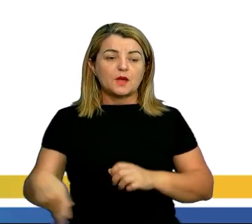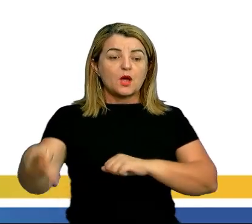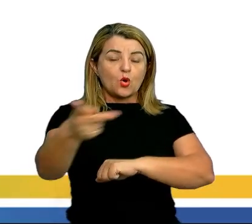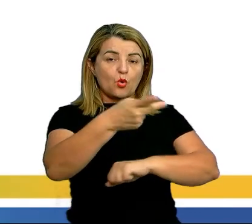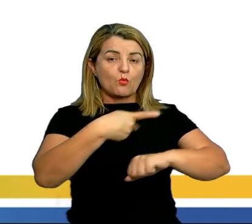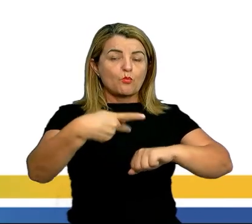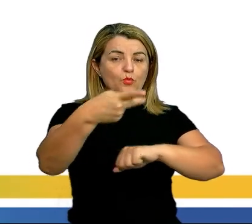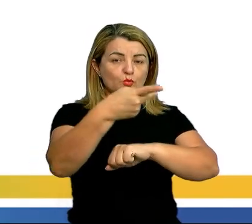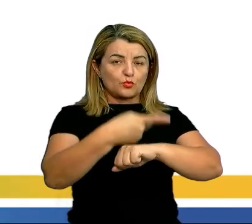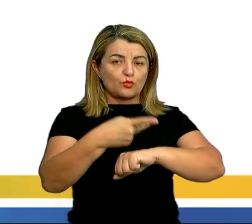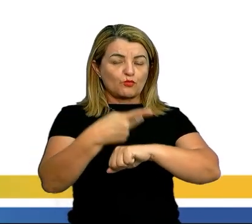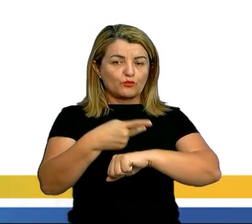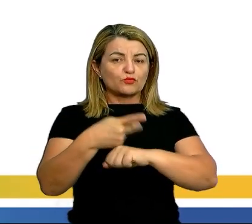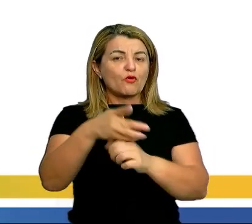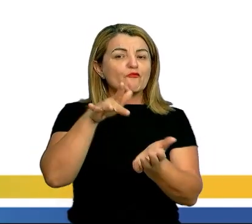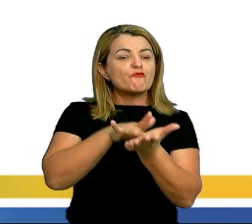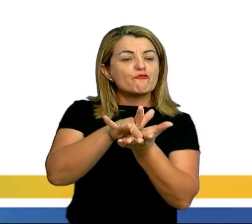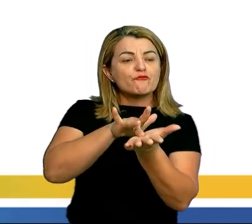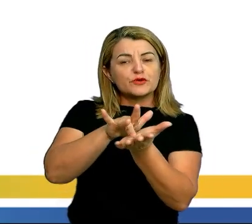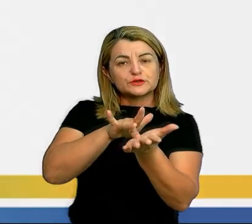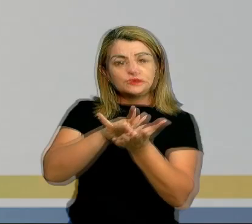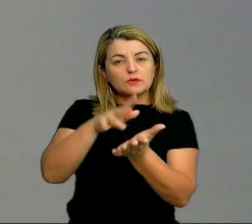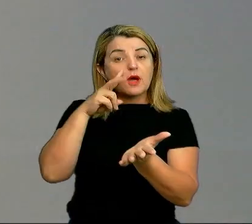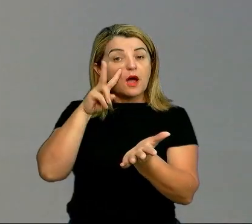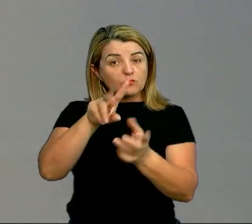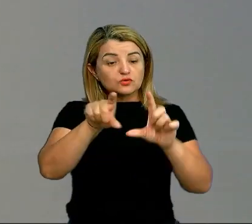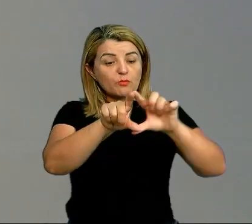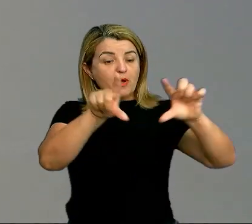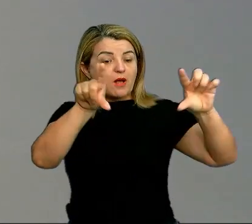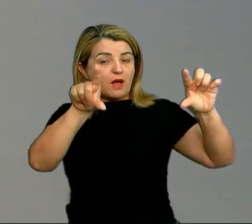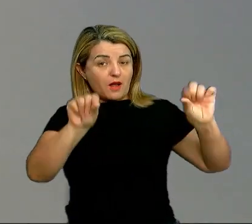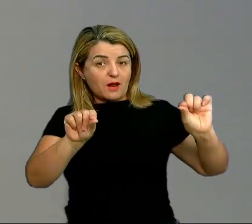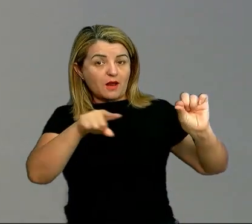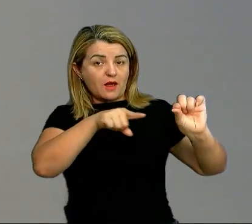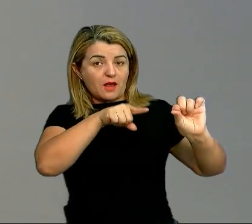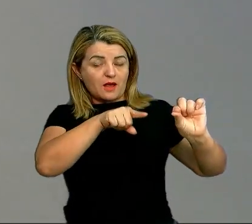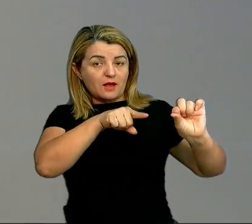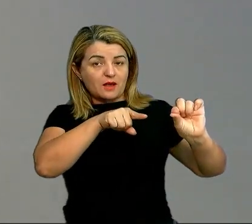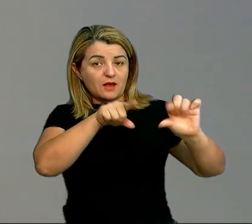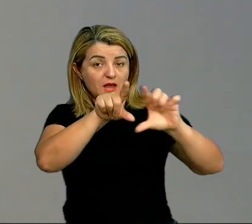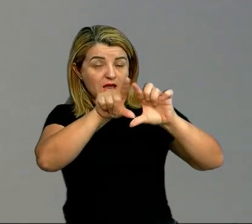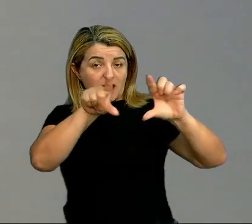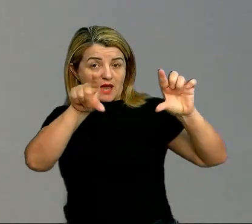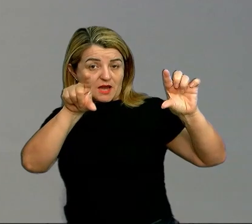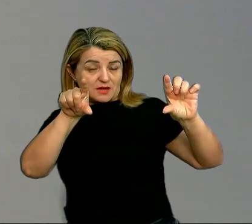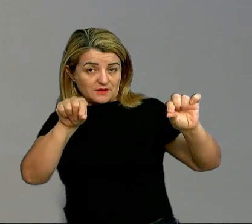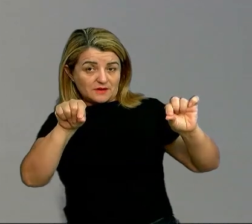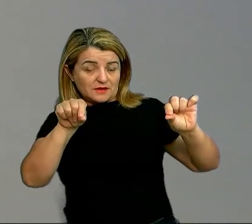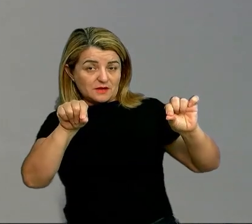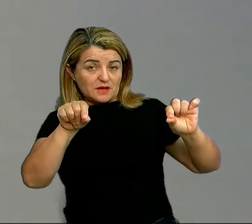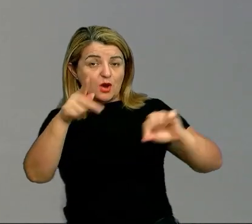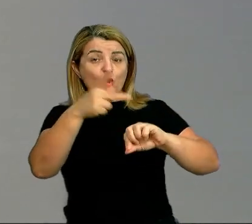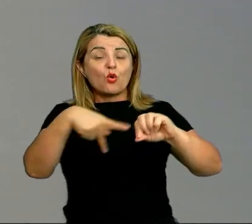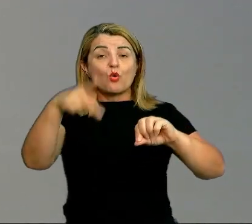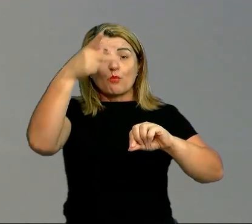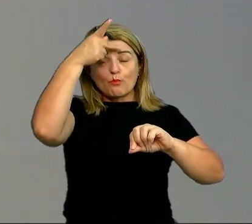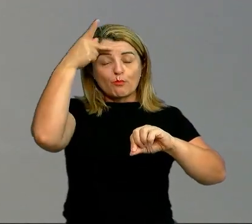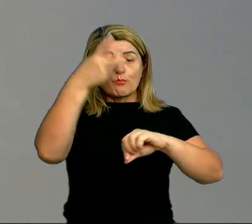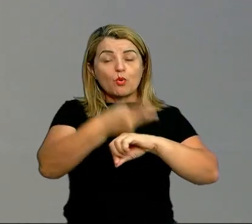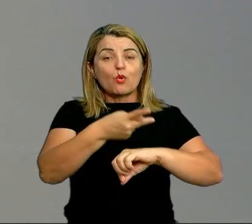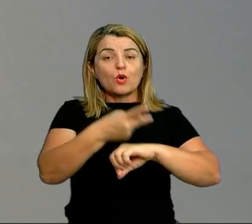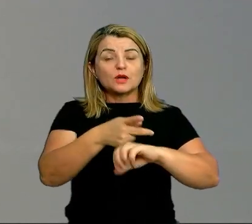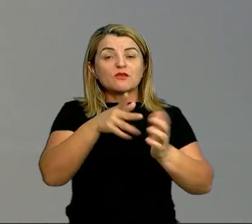O poeta é um fingidor. E aí, observa, eu já começo com esse primeiro verso. Então, ele começa. O poeta é um fingidor.